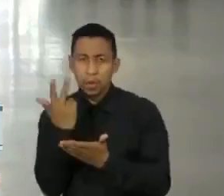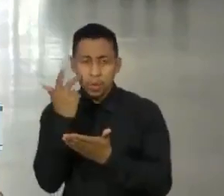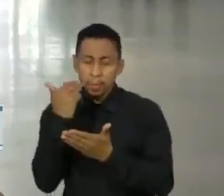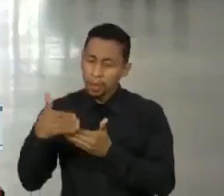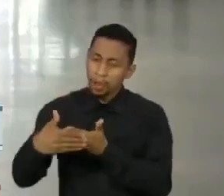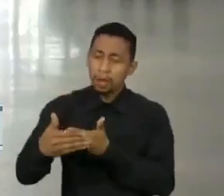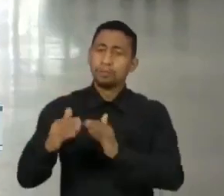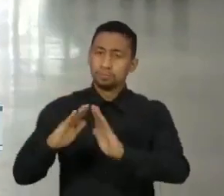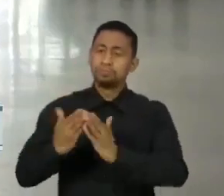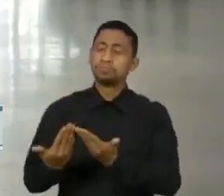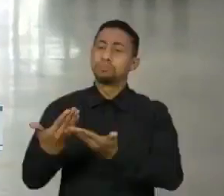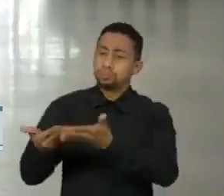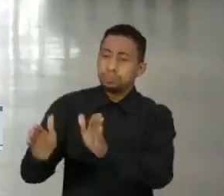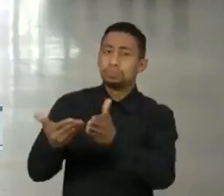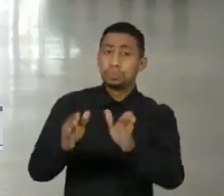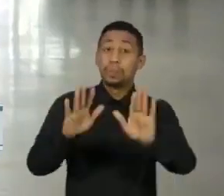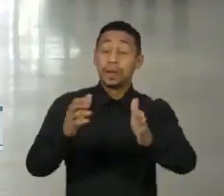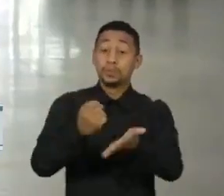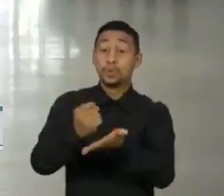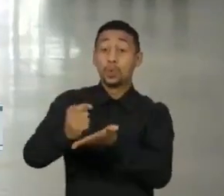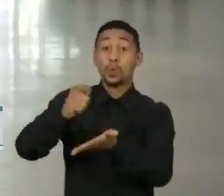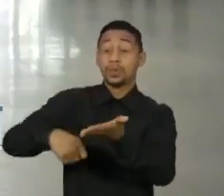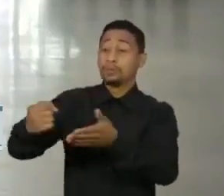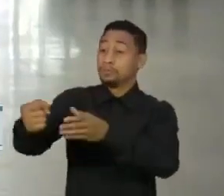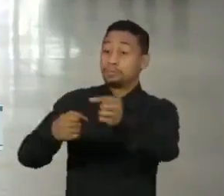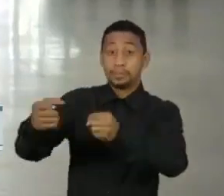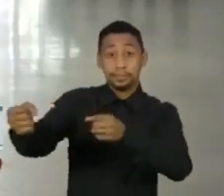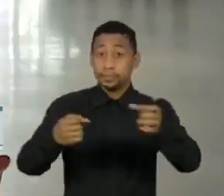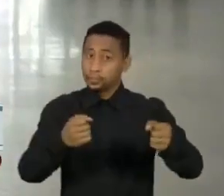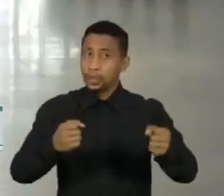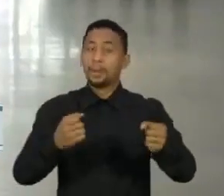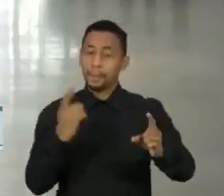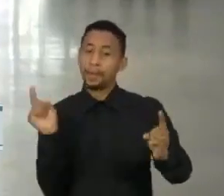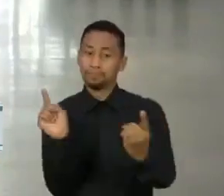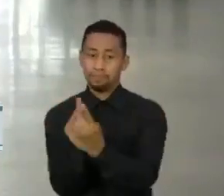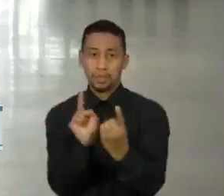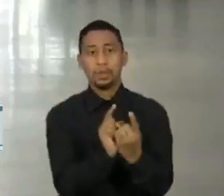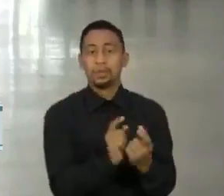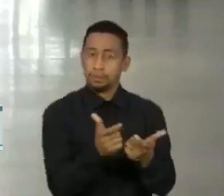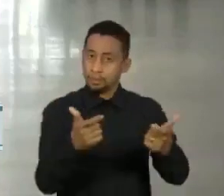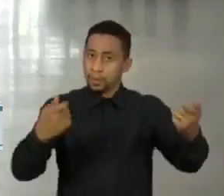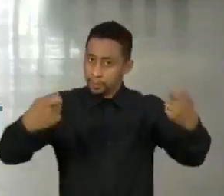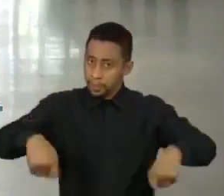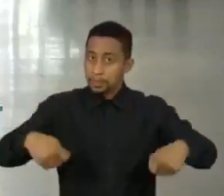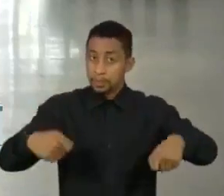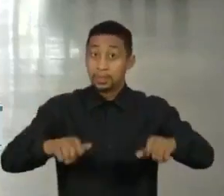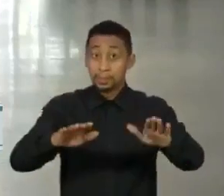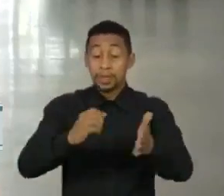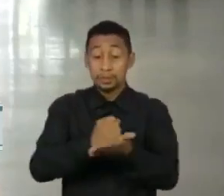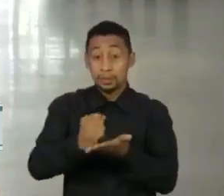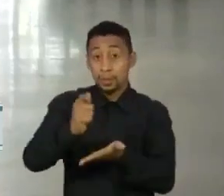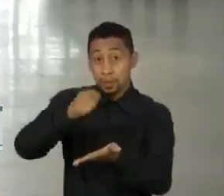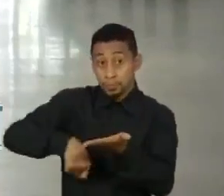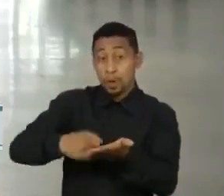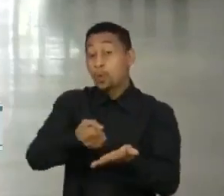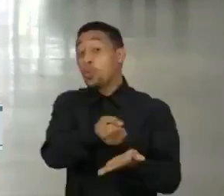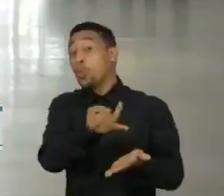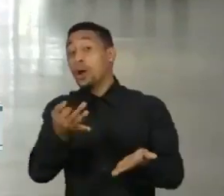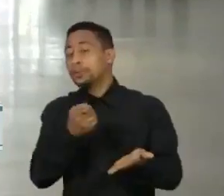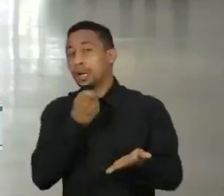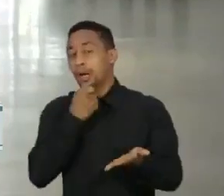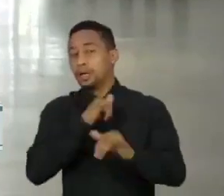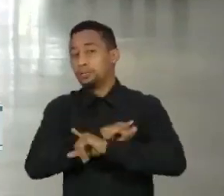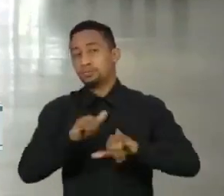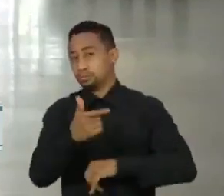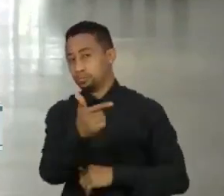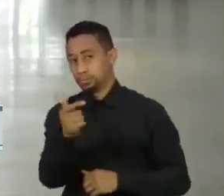novas contratações devem ser feitas para dar conta desse aumento de demanda, mas o número de contratações ainda não foi divulgado. Com